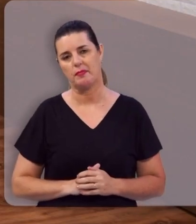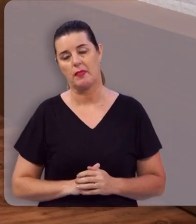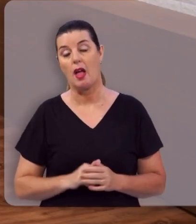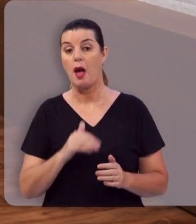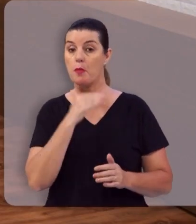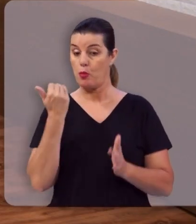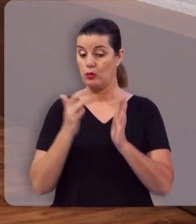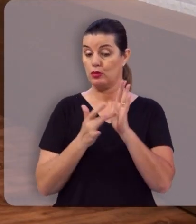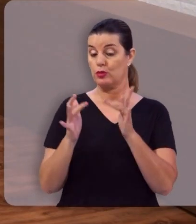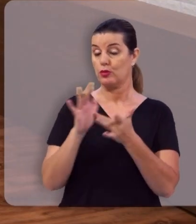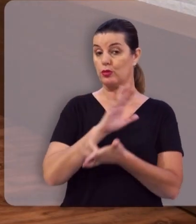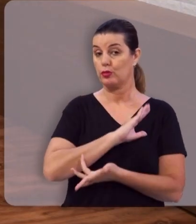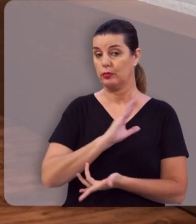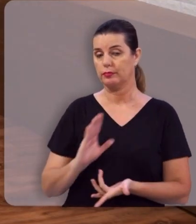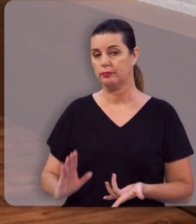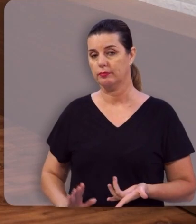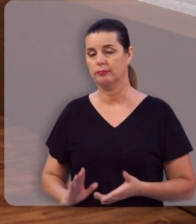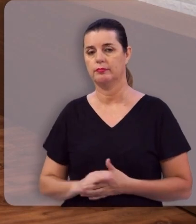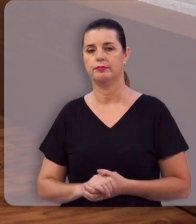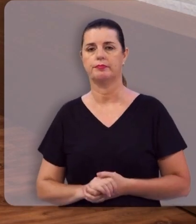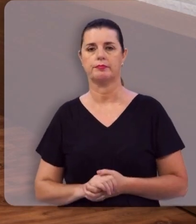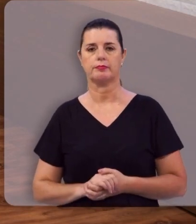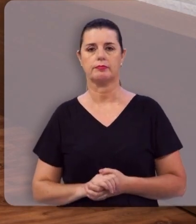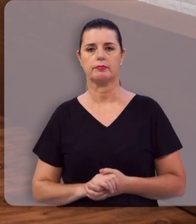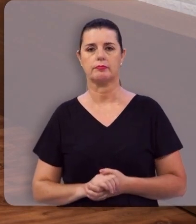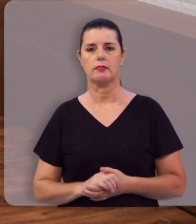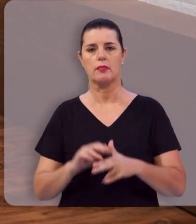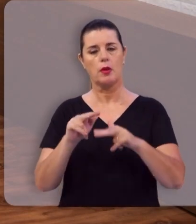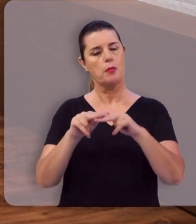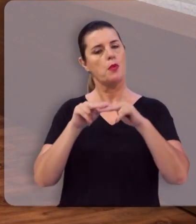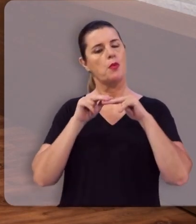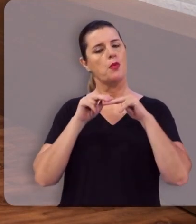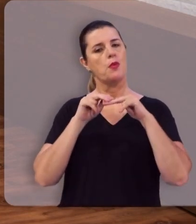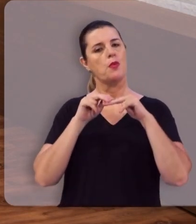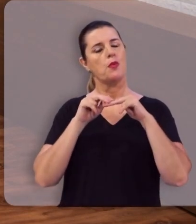A morte de Cristo é um fato.